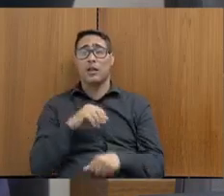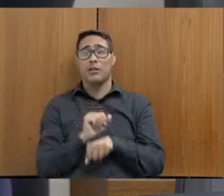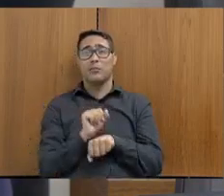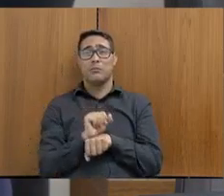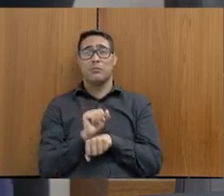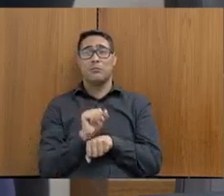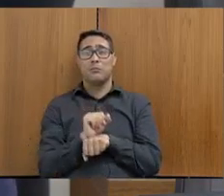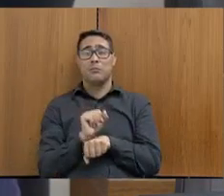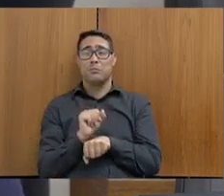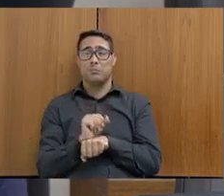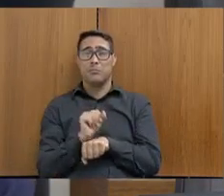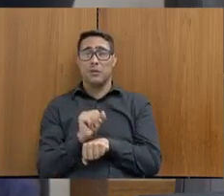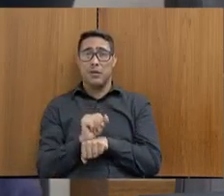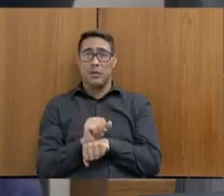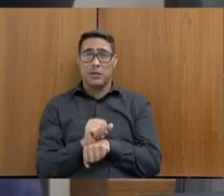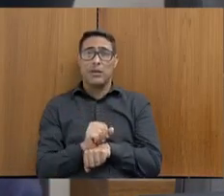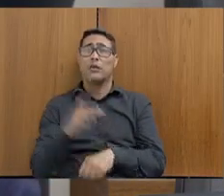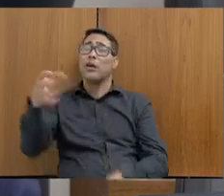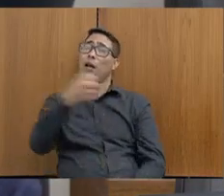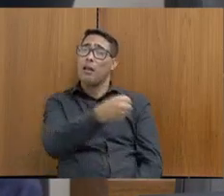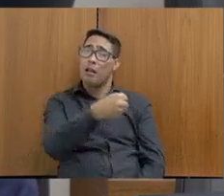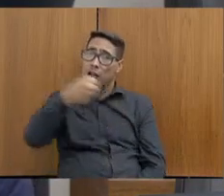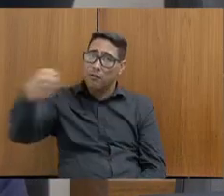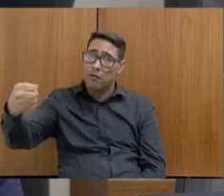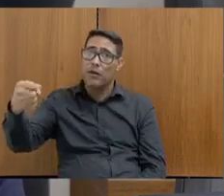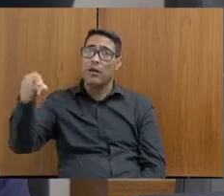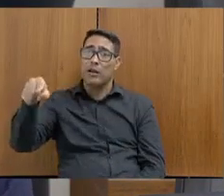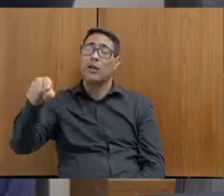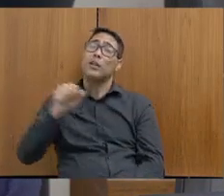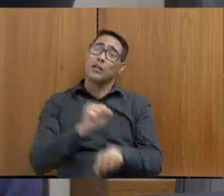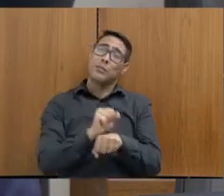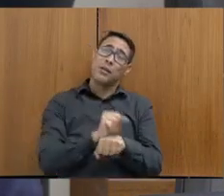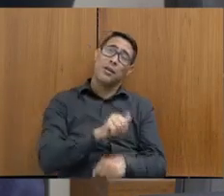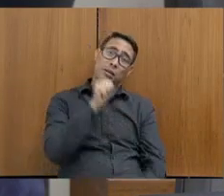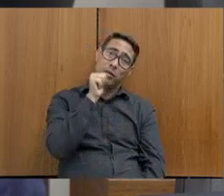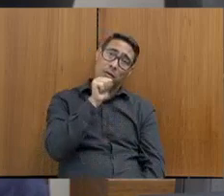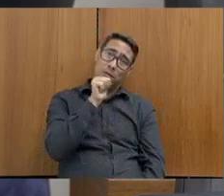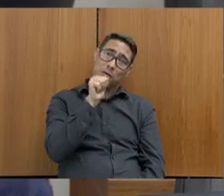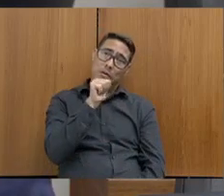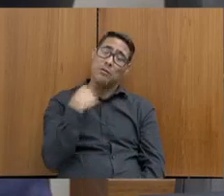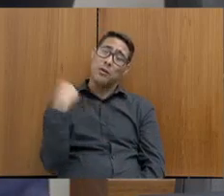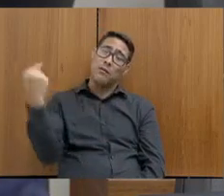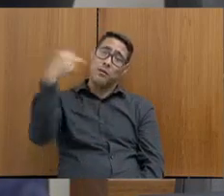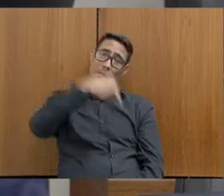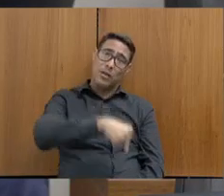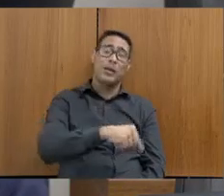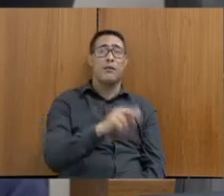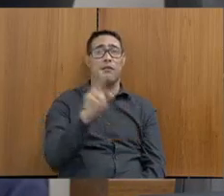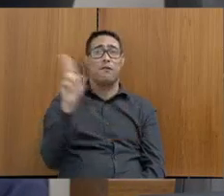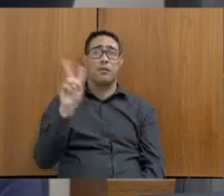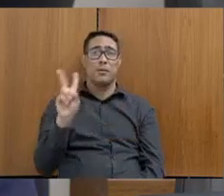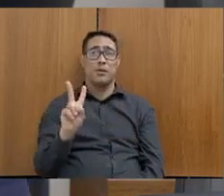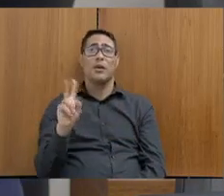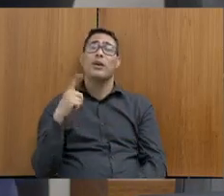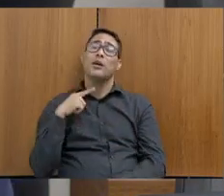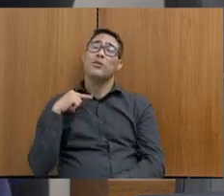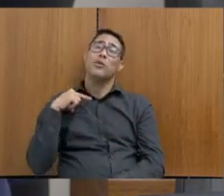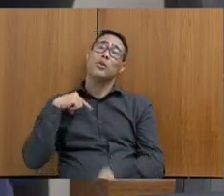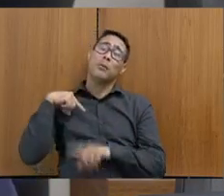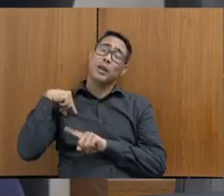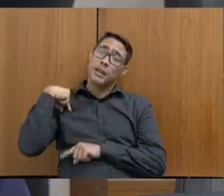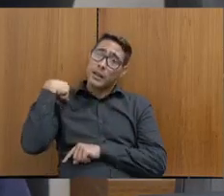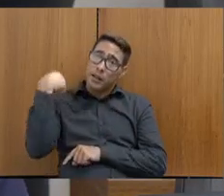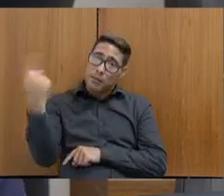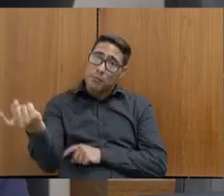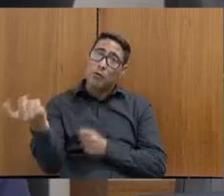o policial levar o preso no plantão. Se for mulher, eles têm que sair de Birité, vim cá em Vespasiano, para depois voltar